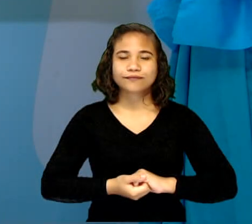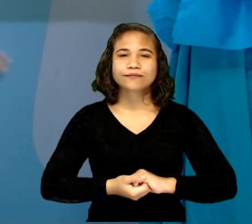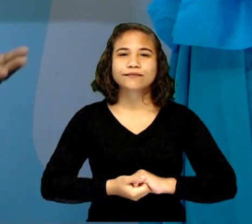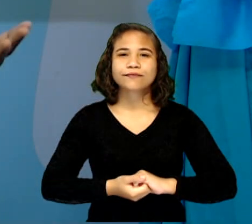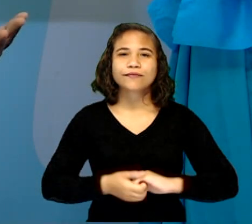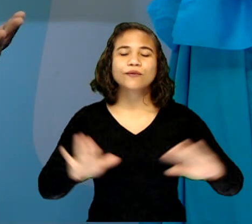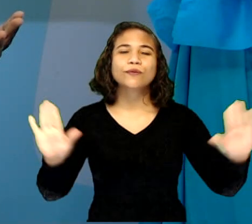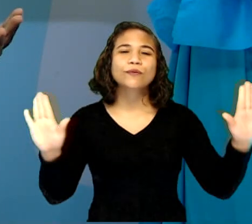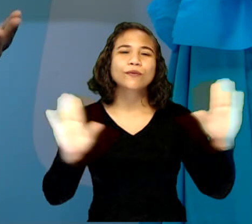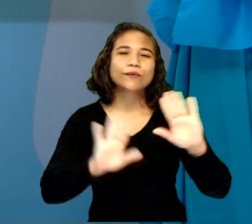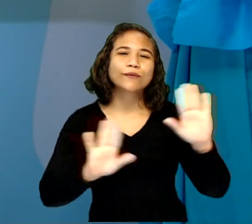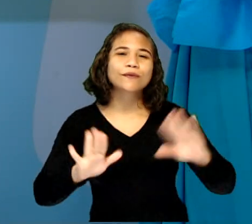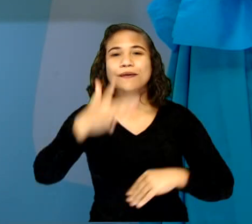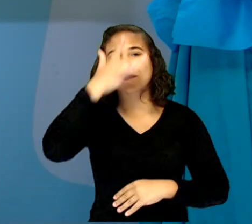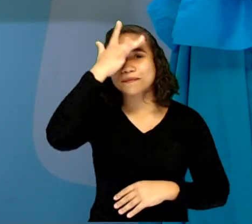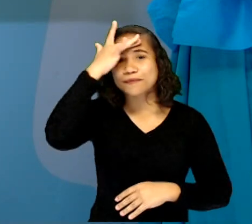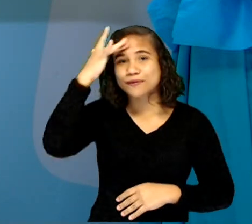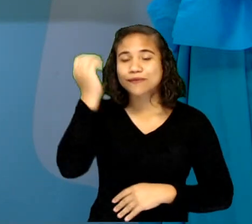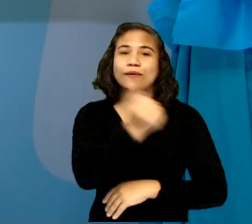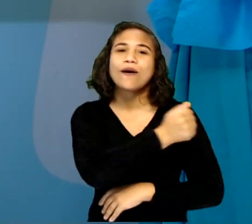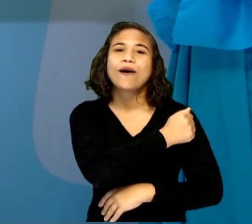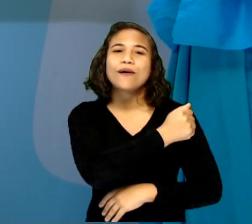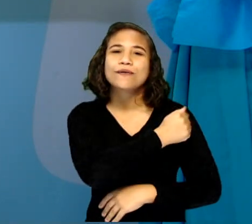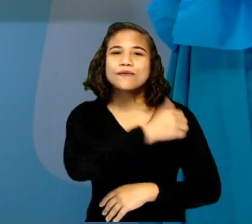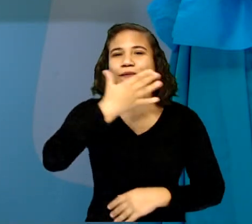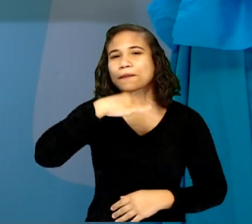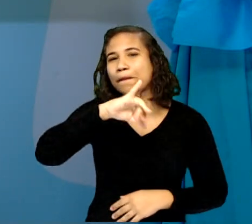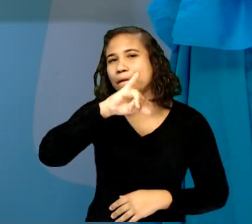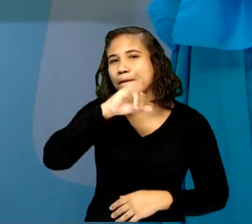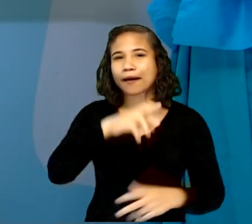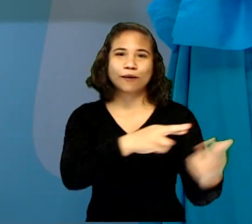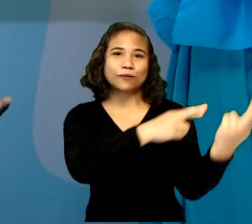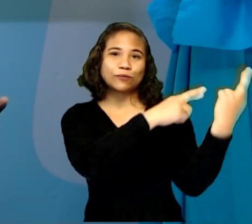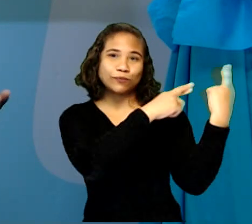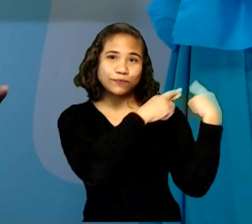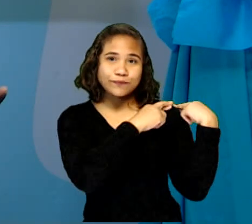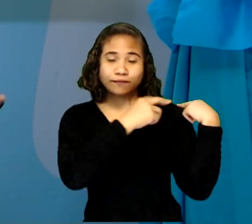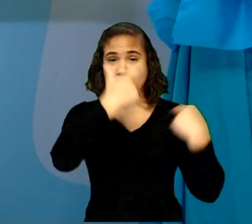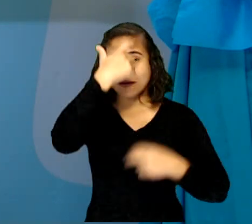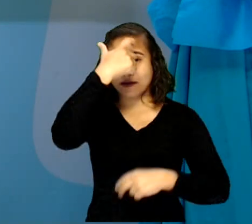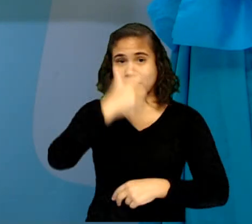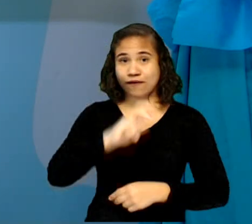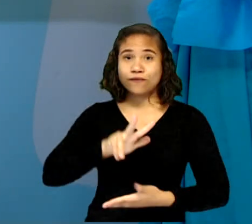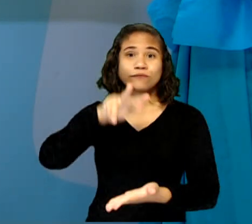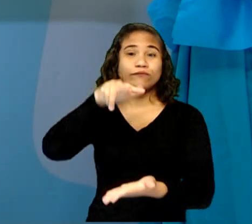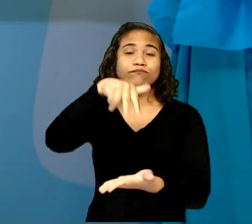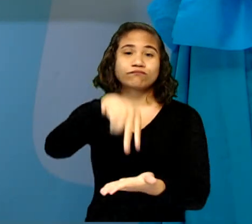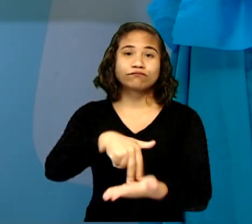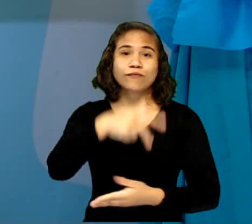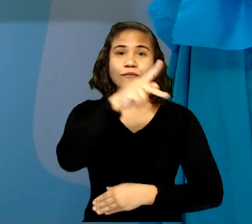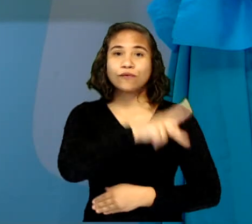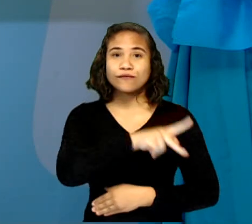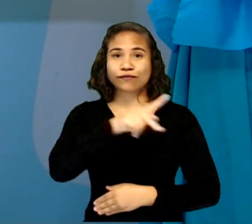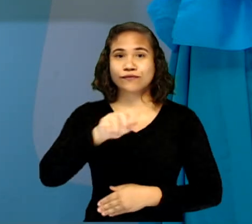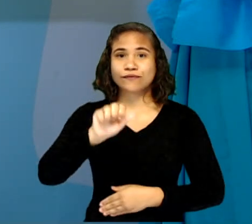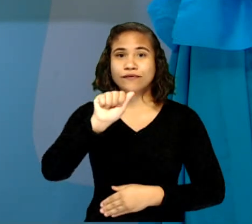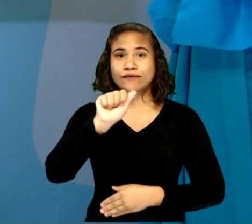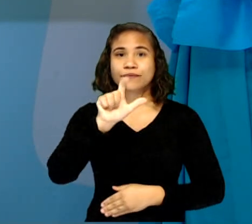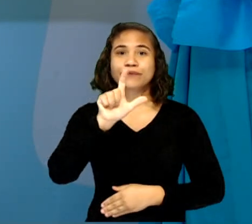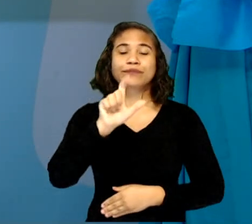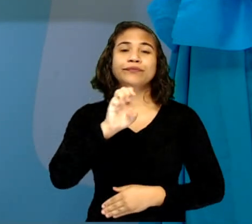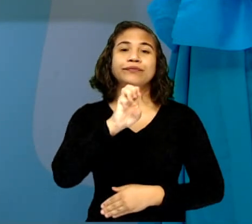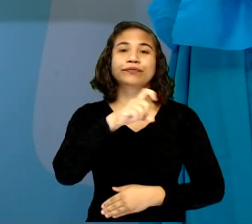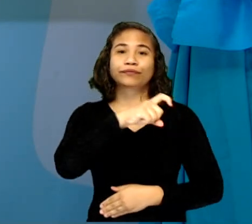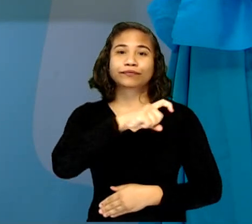Olá pessoal, alunos, pais, responsáveis, aqui com vocês, professor Alex, para